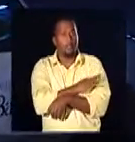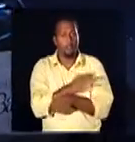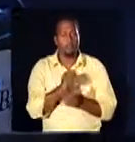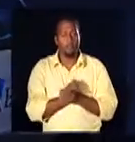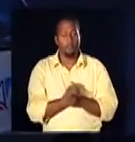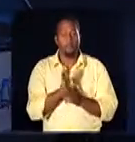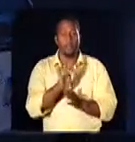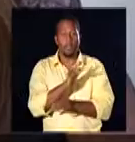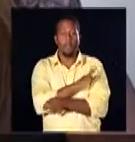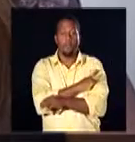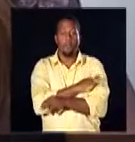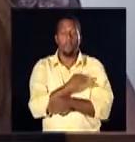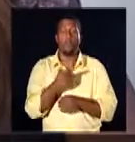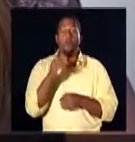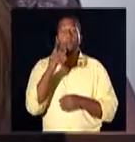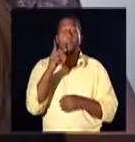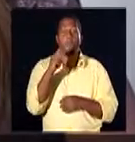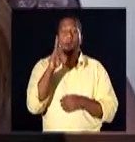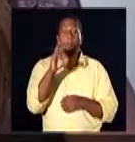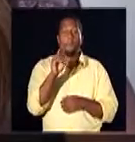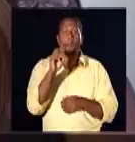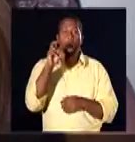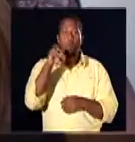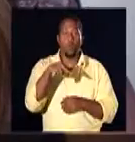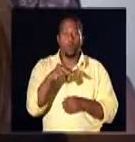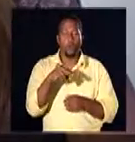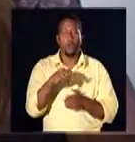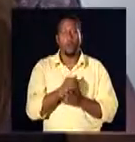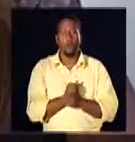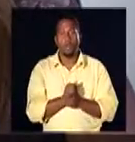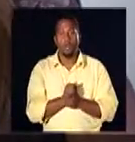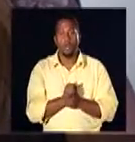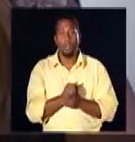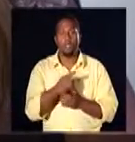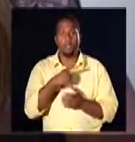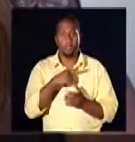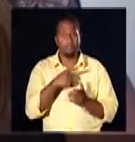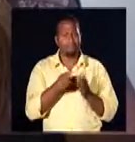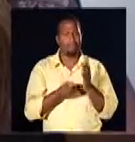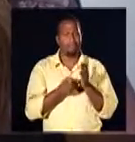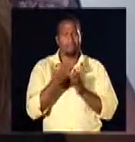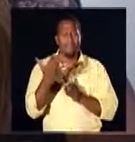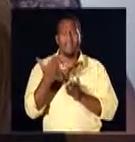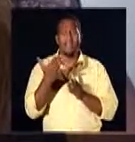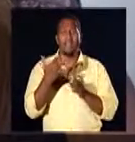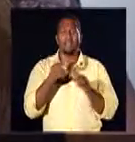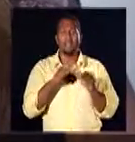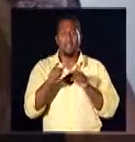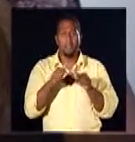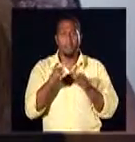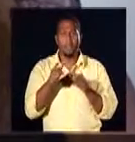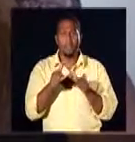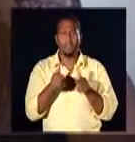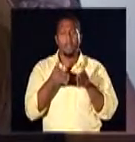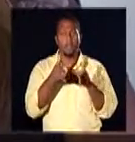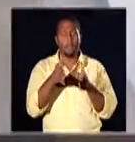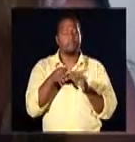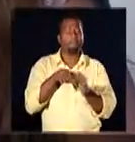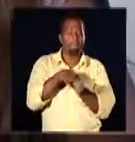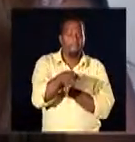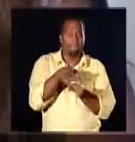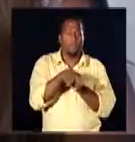de fiscalização. A fiscalização do PROPUM em 2008 realizou 903 atividades no ano.